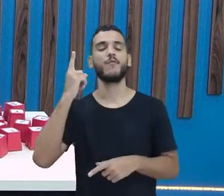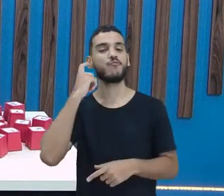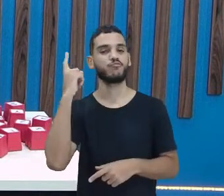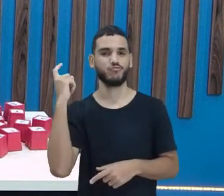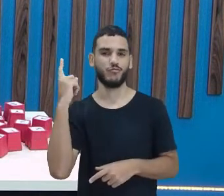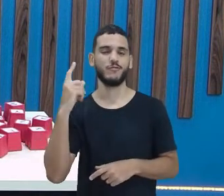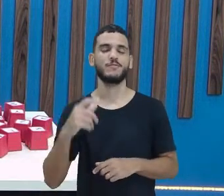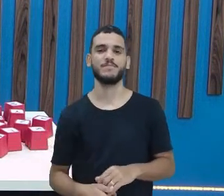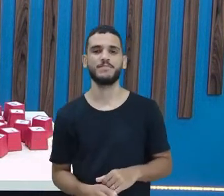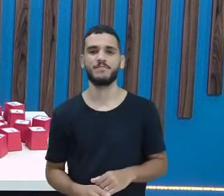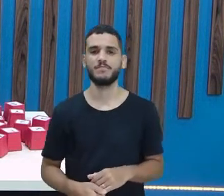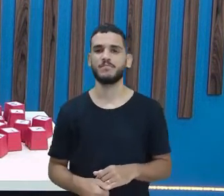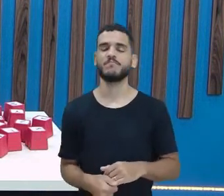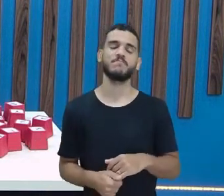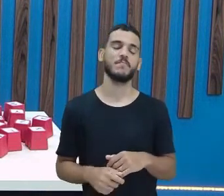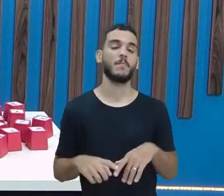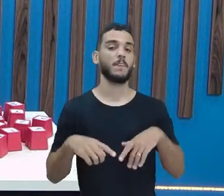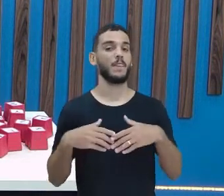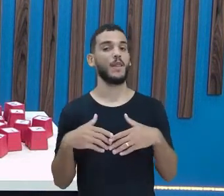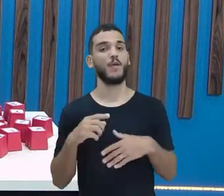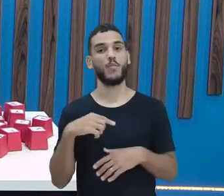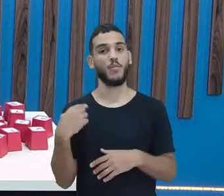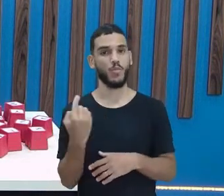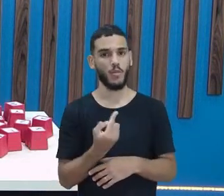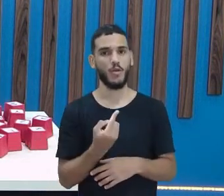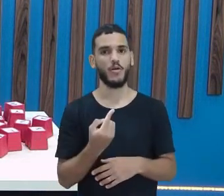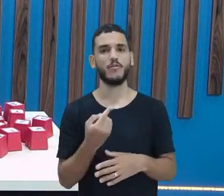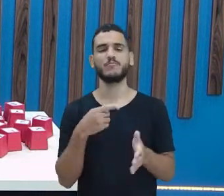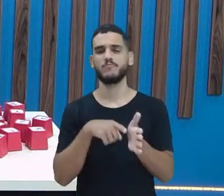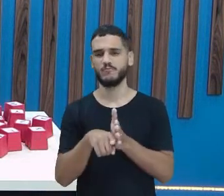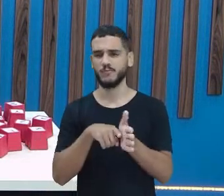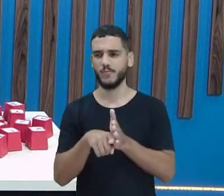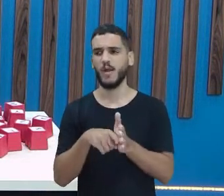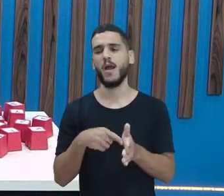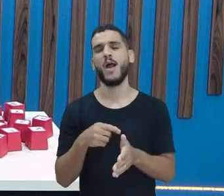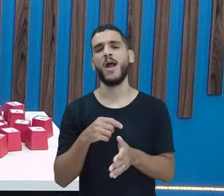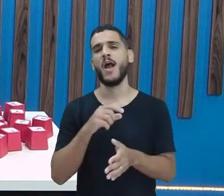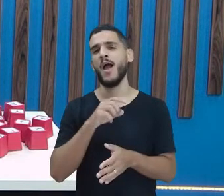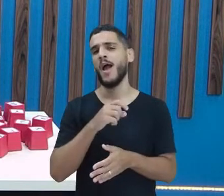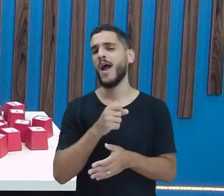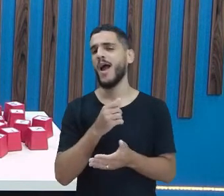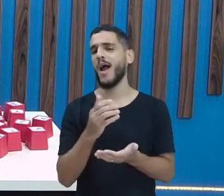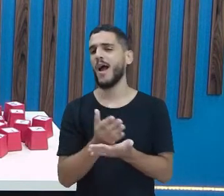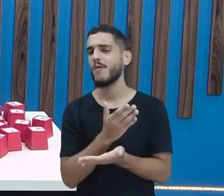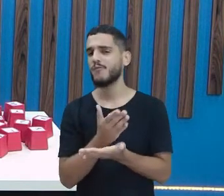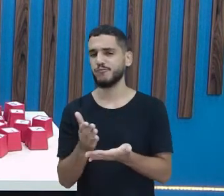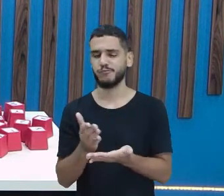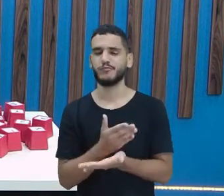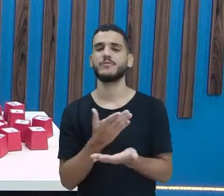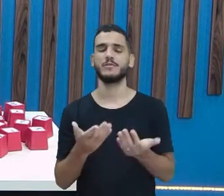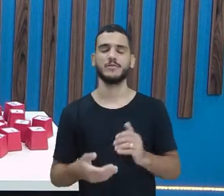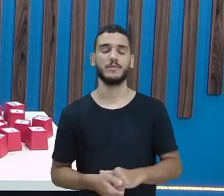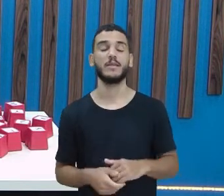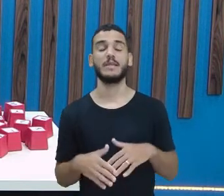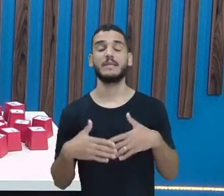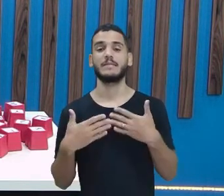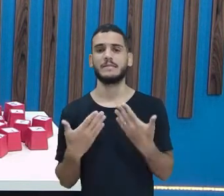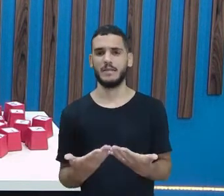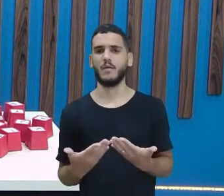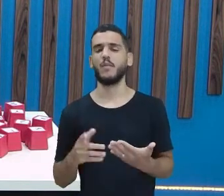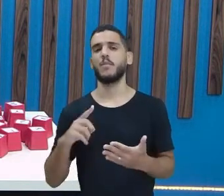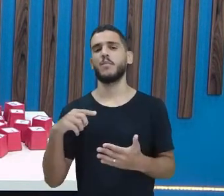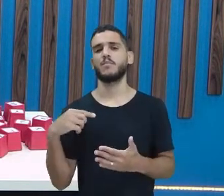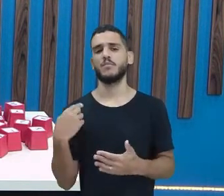E a gente vai verificar alguns aqui, porque não vai dar tempo a gente trabalhar todos os sonhos. Mas à medida que a gente for